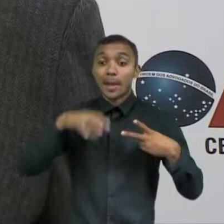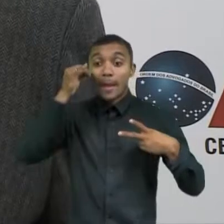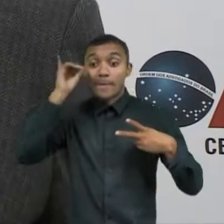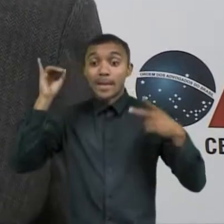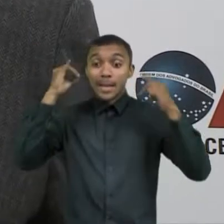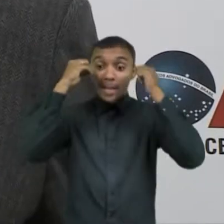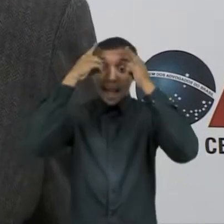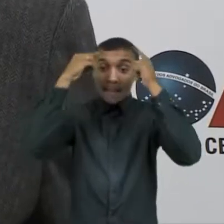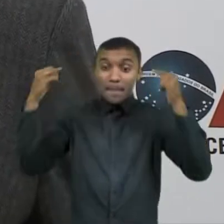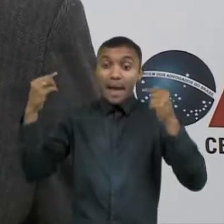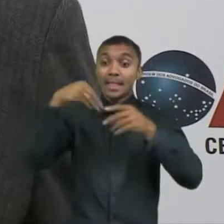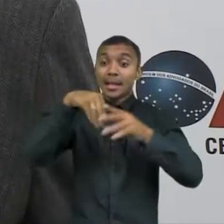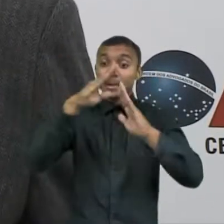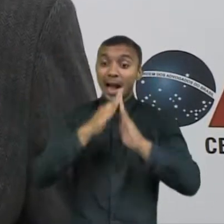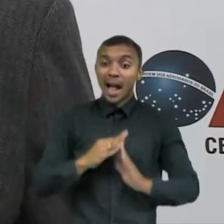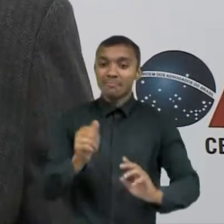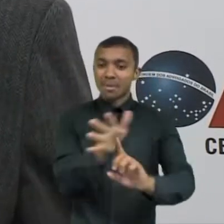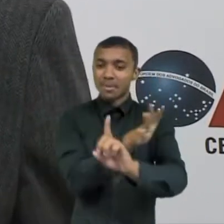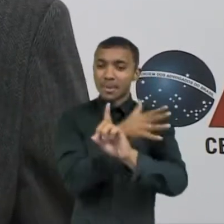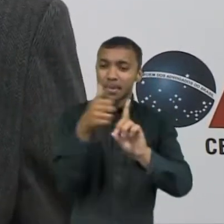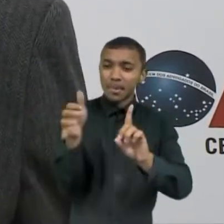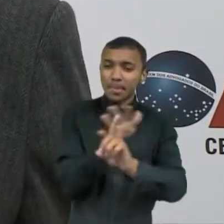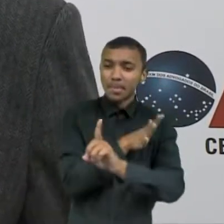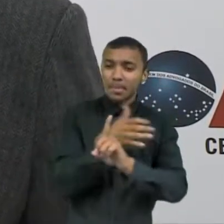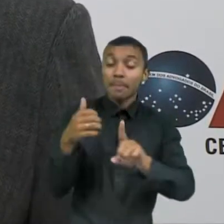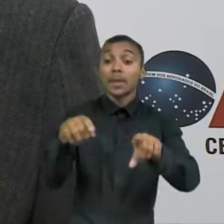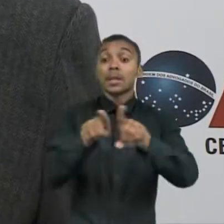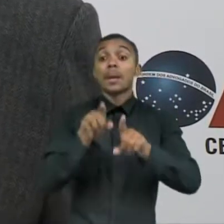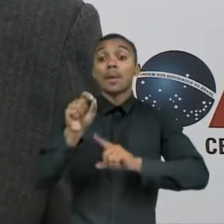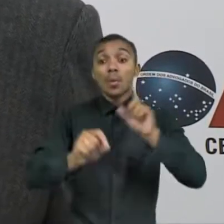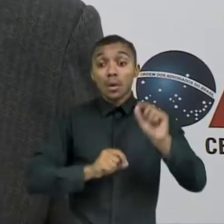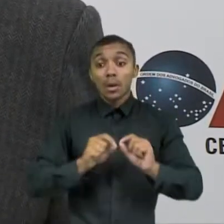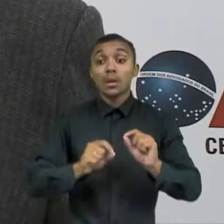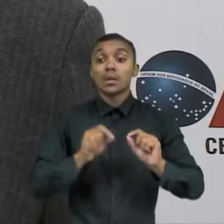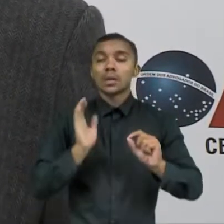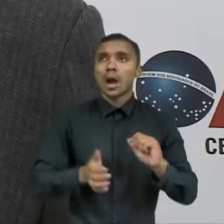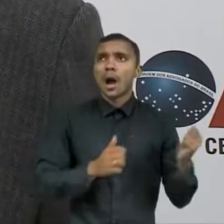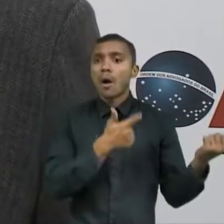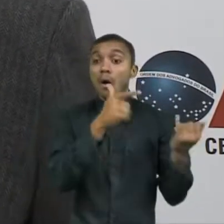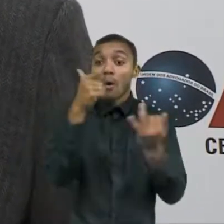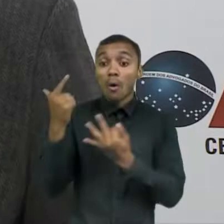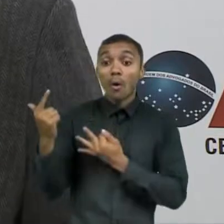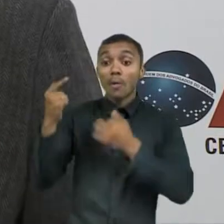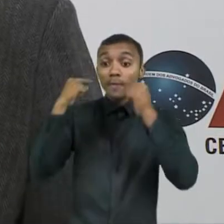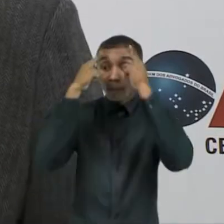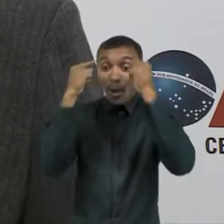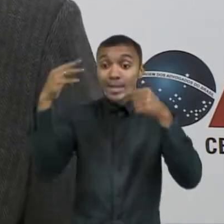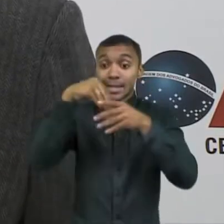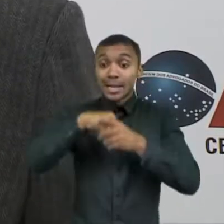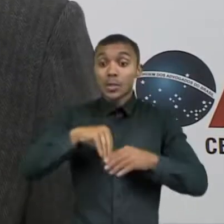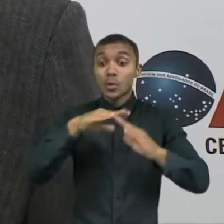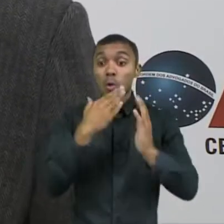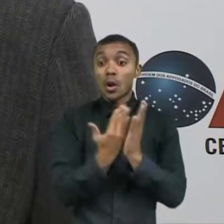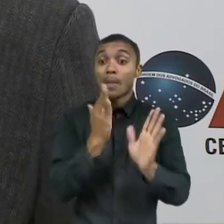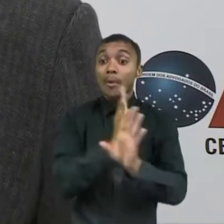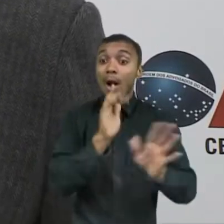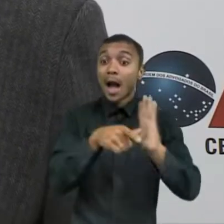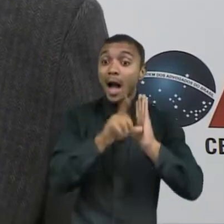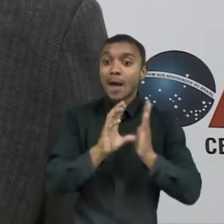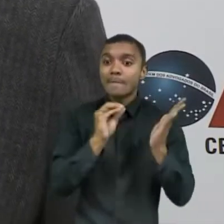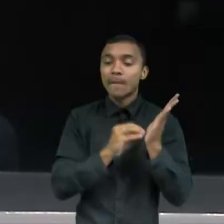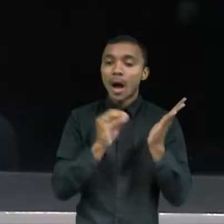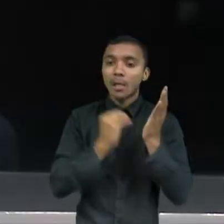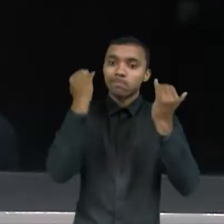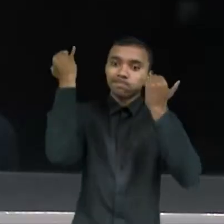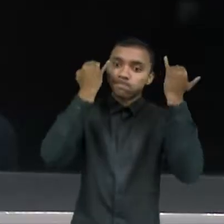doméstica, no combate às agressões que existem dentro das escolas, por falta muitas vezes de conhecimento.